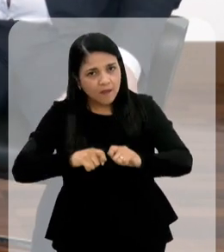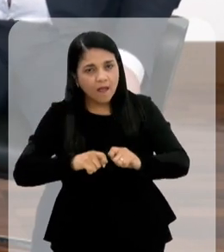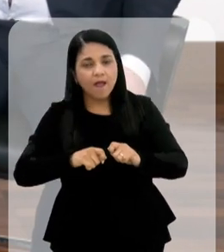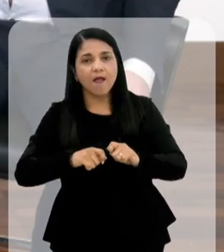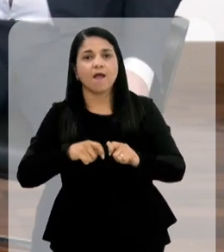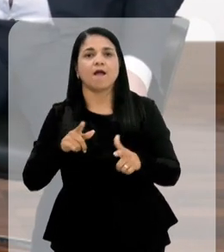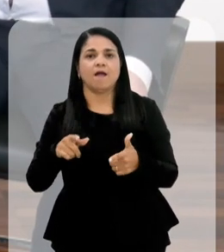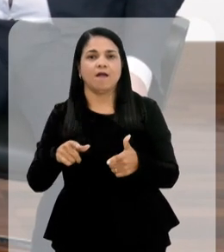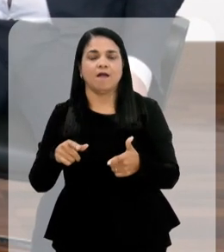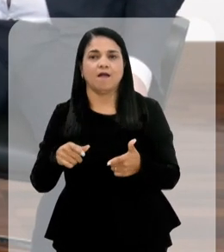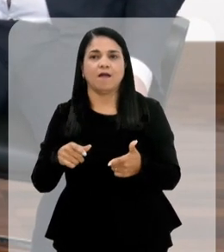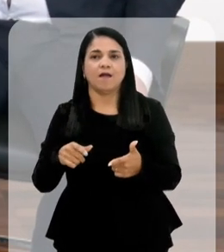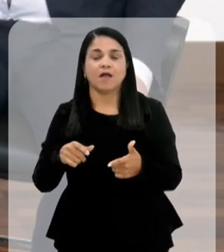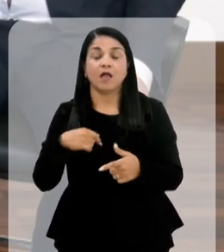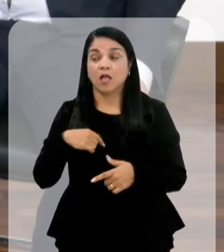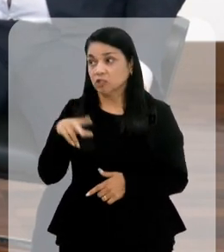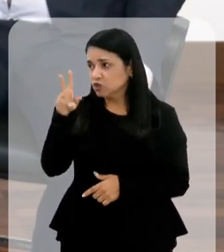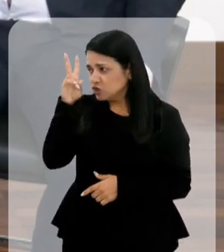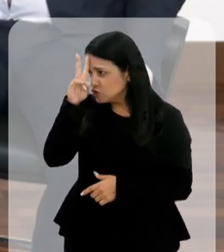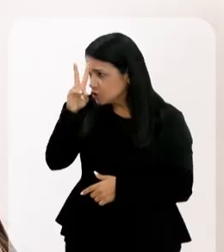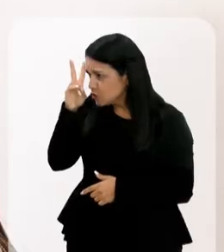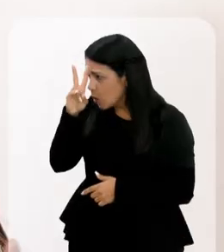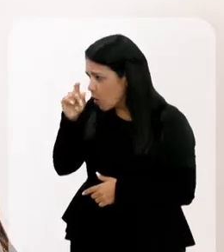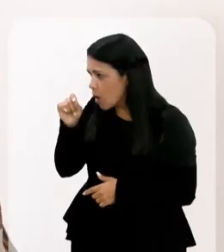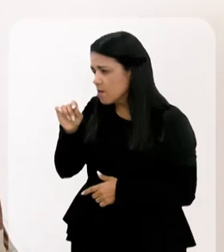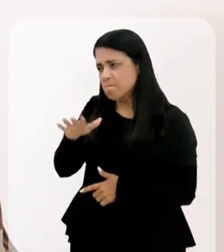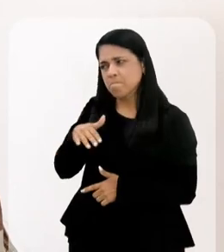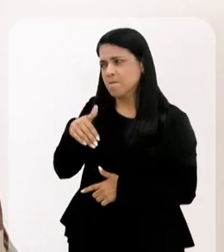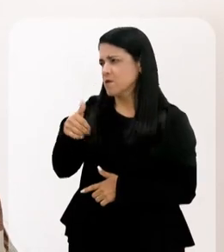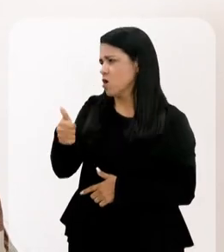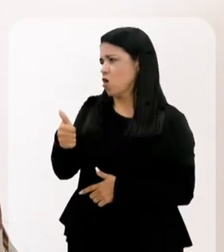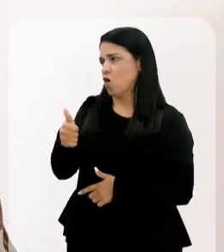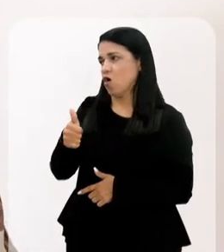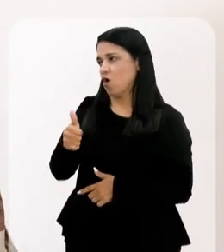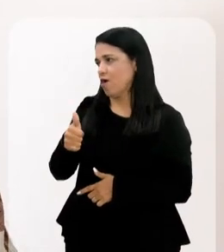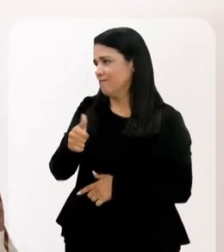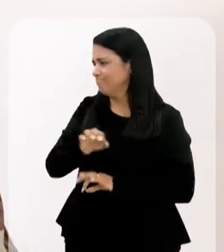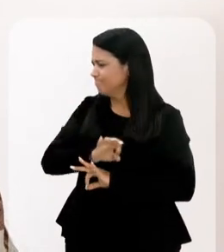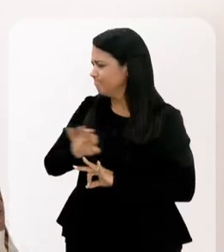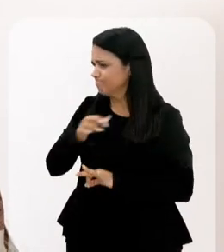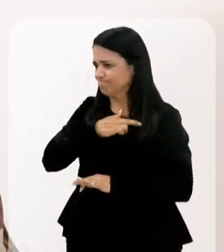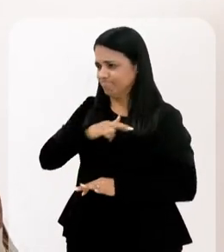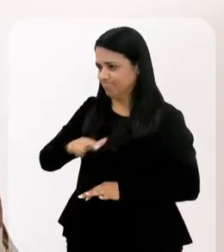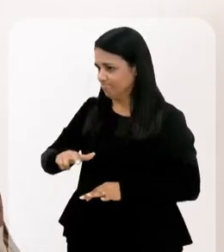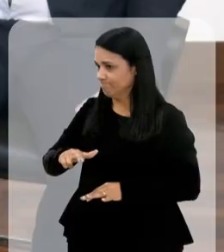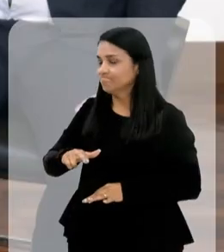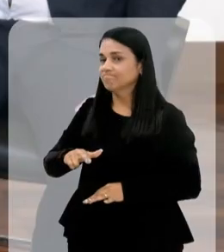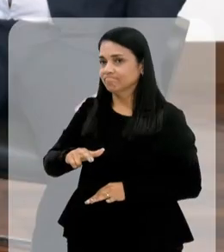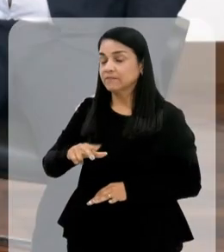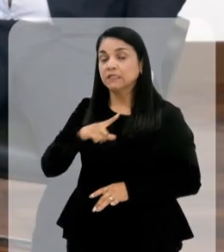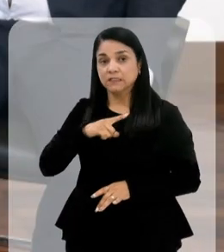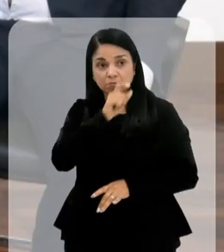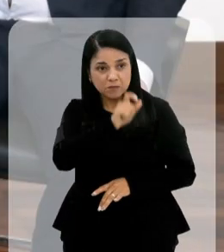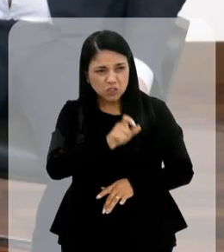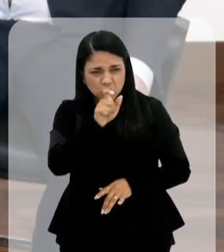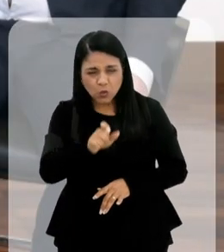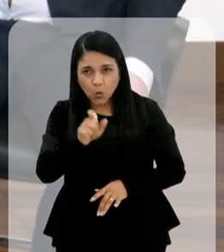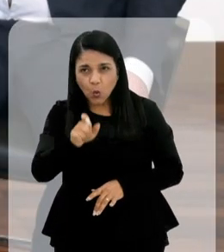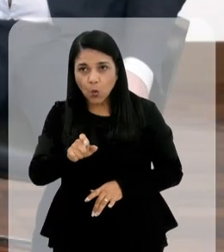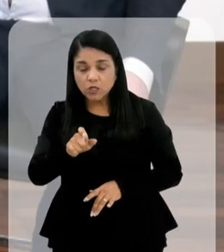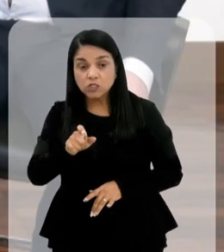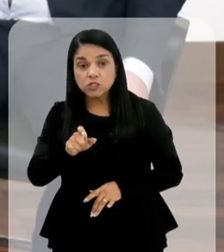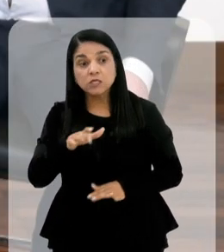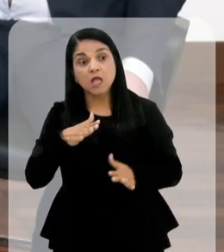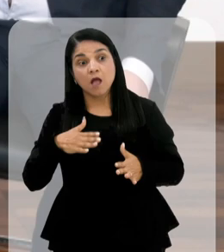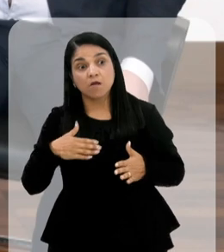fazer um... Porque a história em si, gente, é o melhor de todos. Sim, sim, sim, sim. Tem pessoas que,